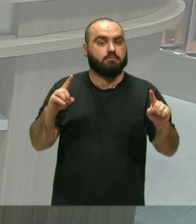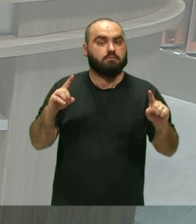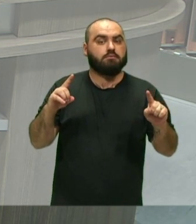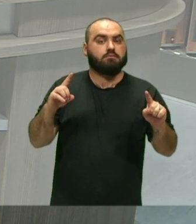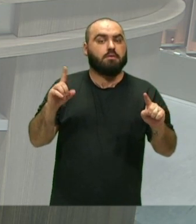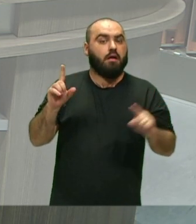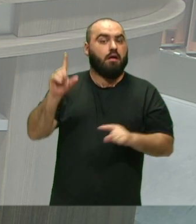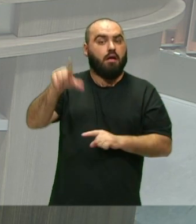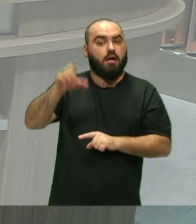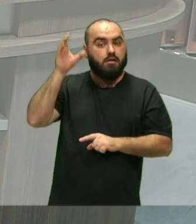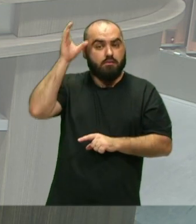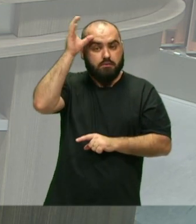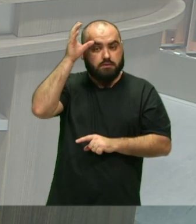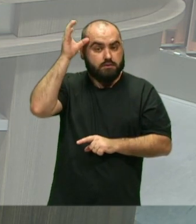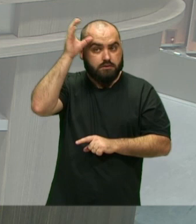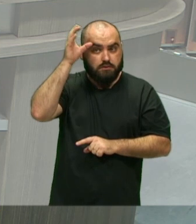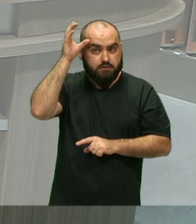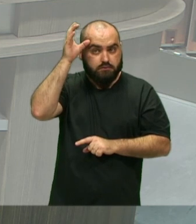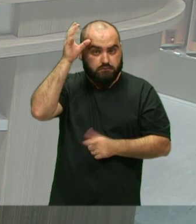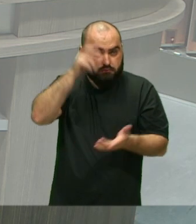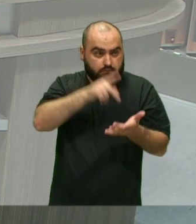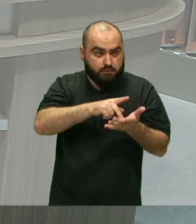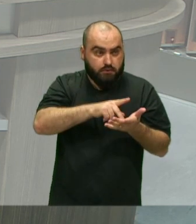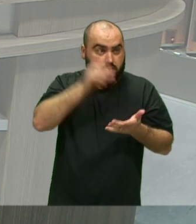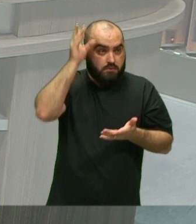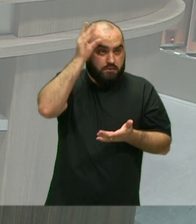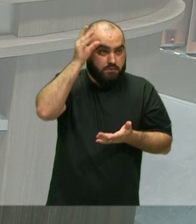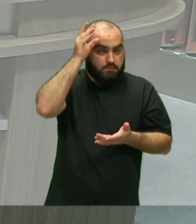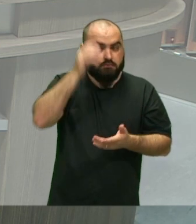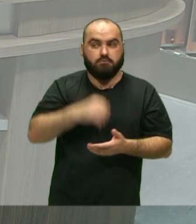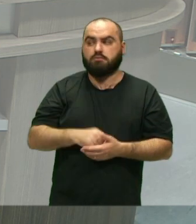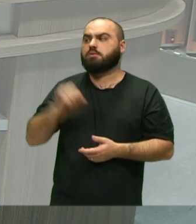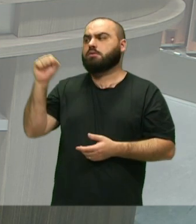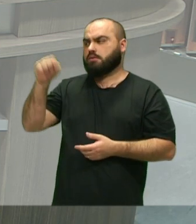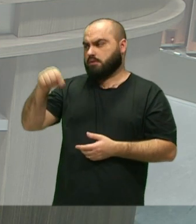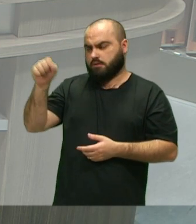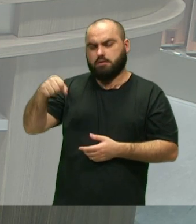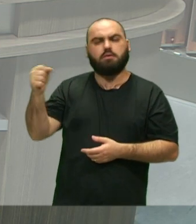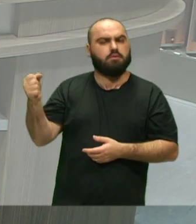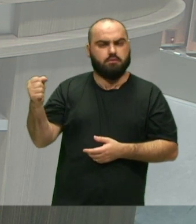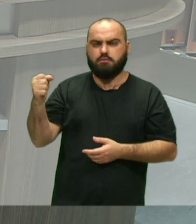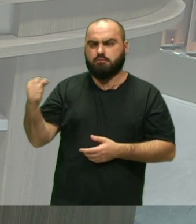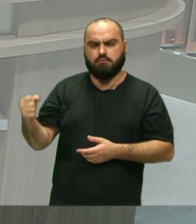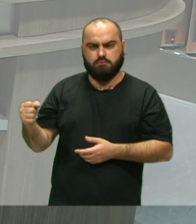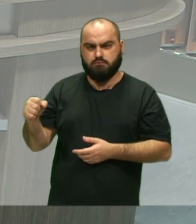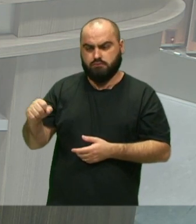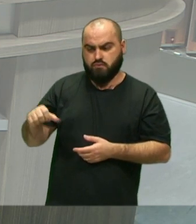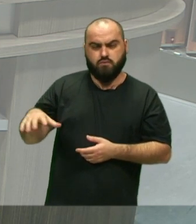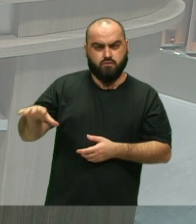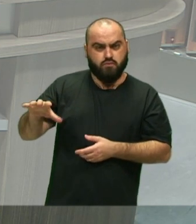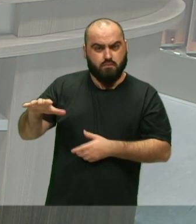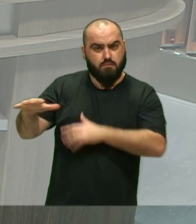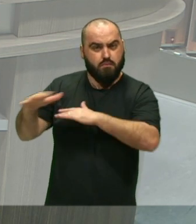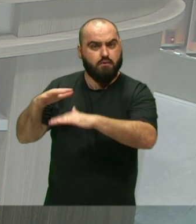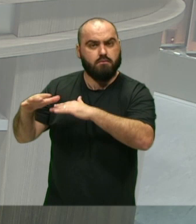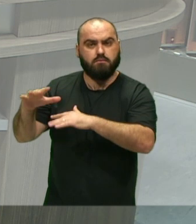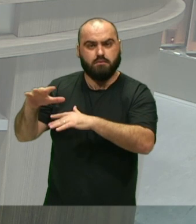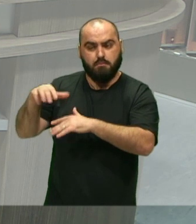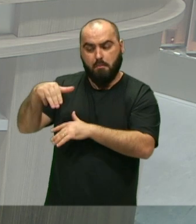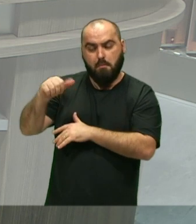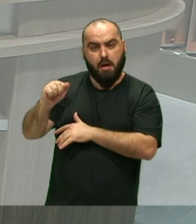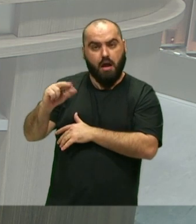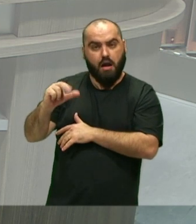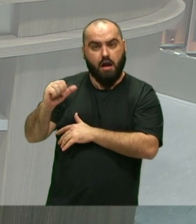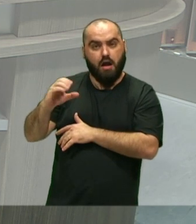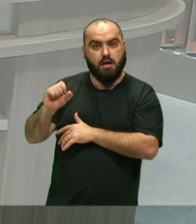Consciência Abertura de consciência É Com certeza O maracatu Tem um papel fundamental Nessa luta